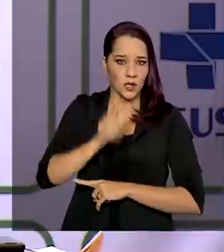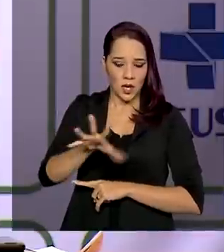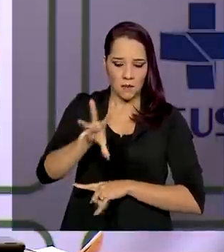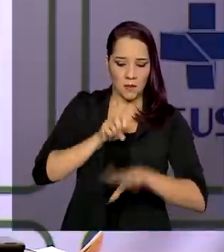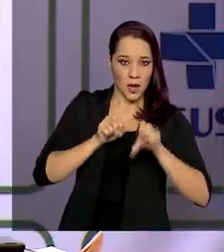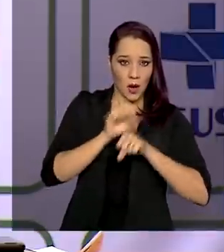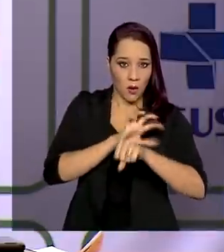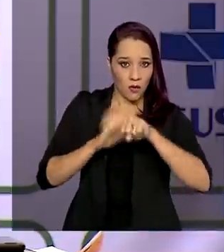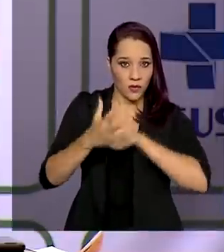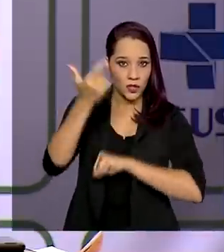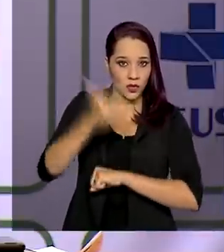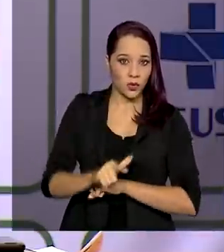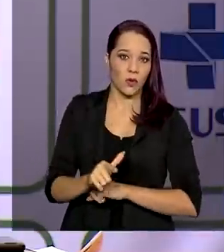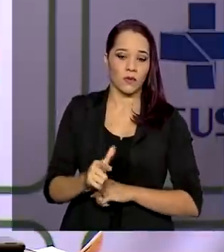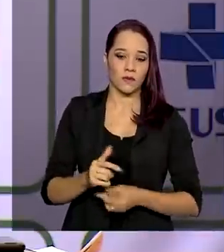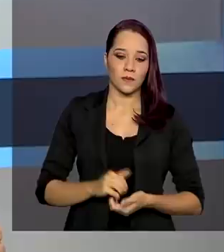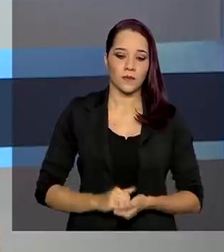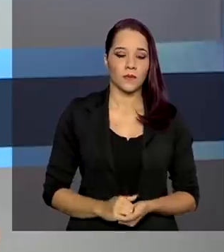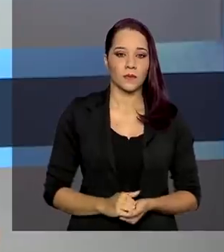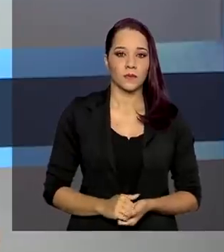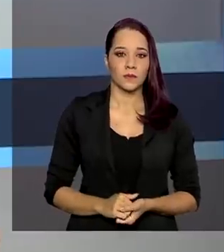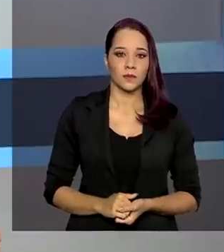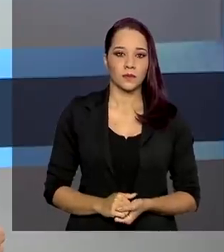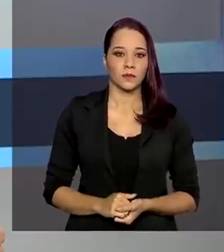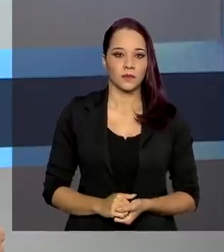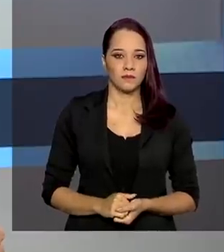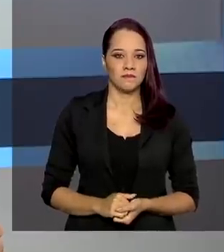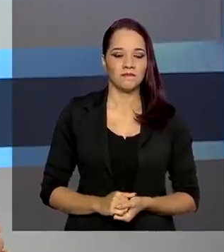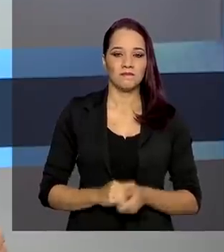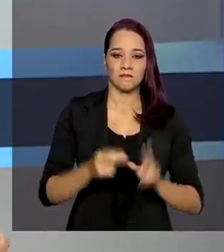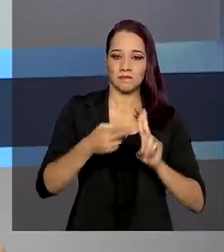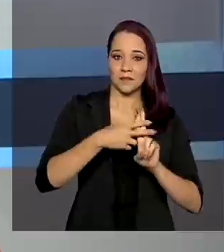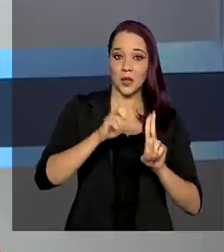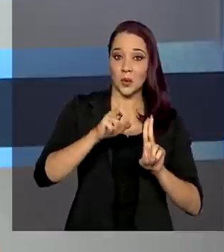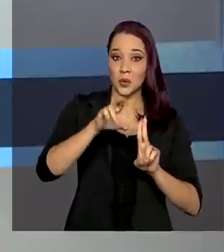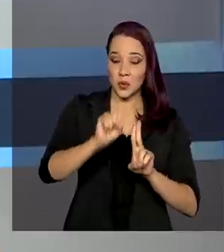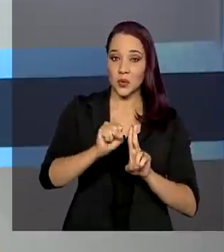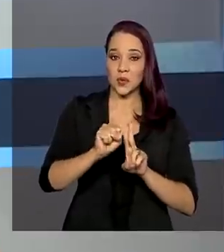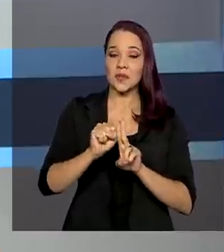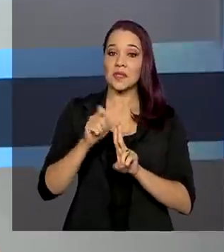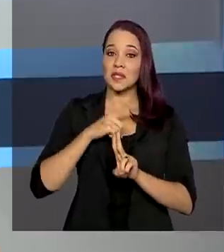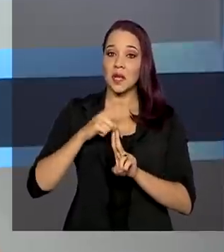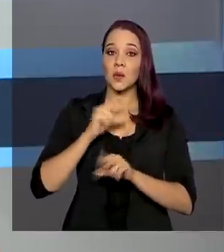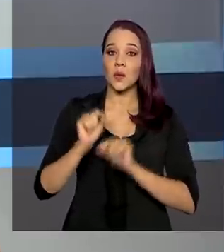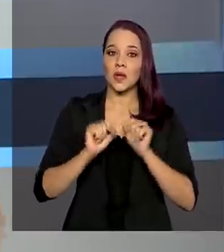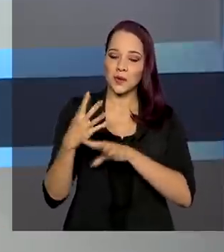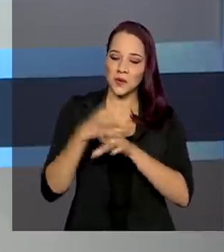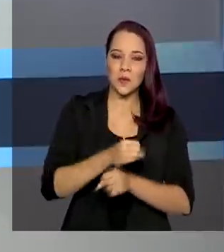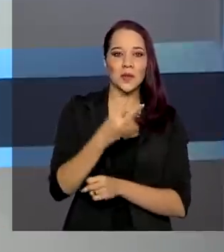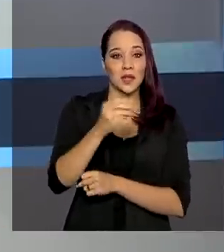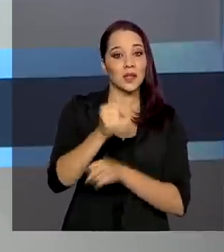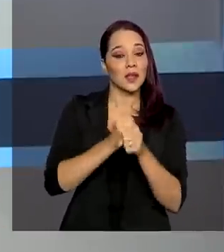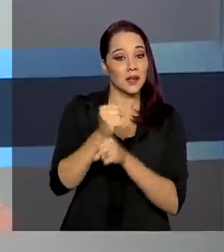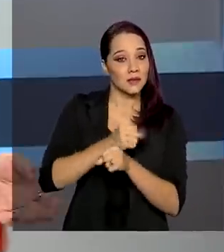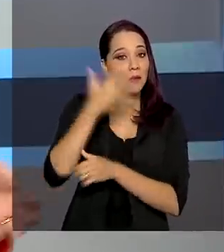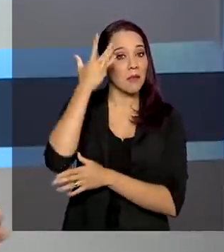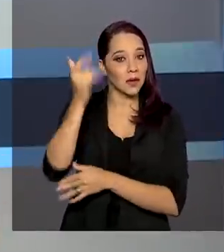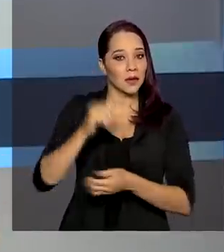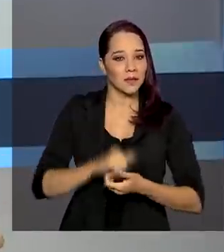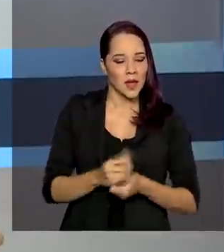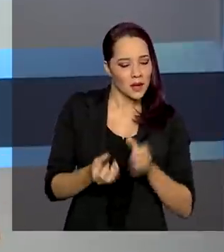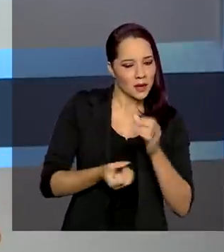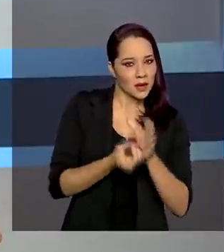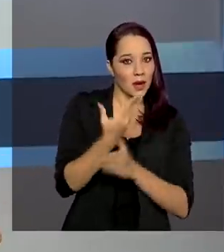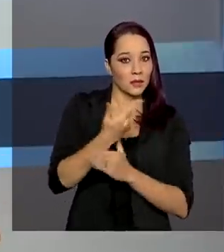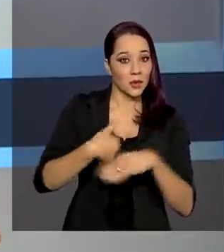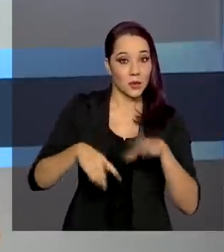até a presente data. O Sistema Único de Saúde, SUS, completa 30 anos amanhã. Criado